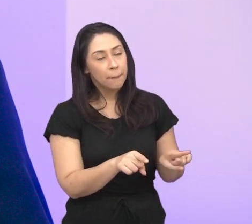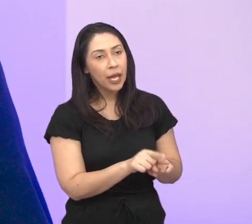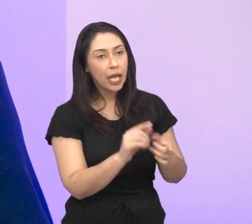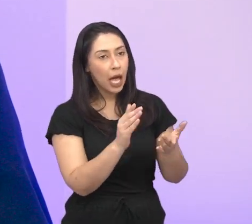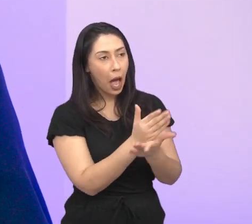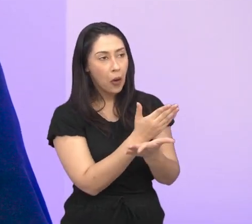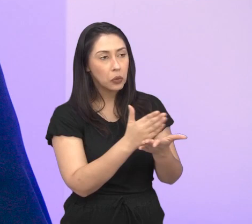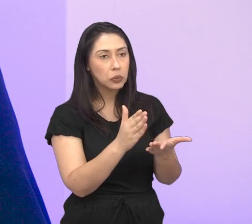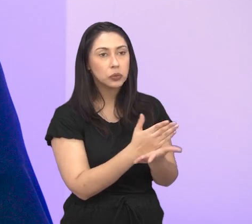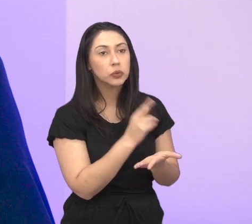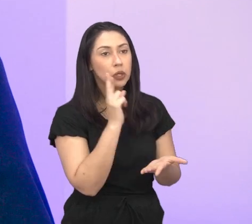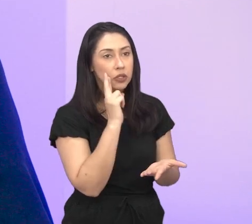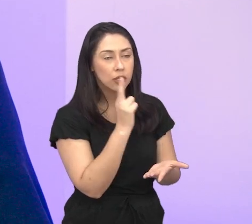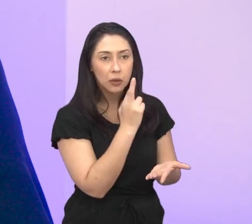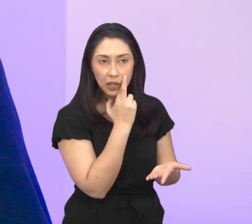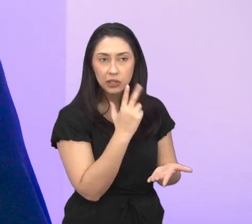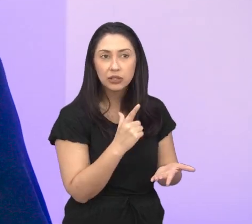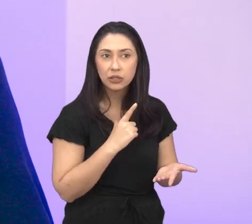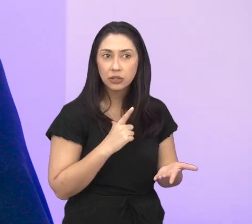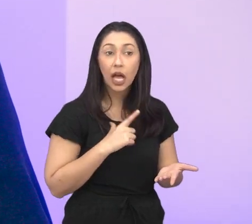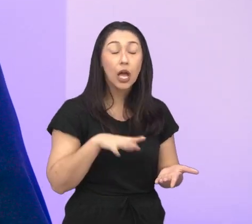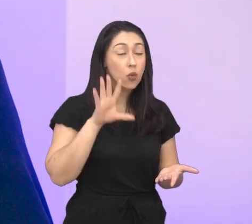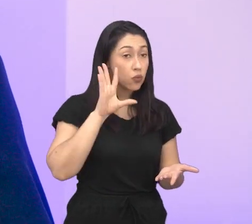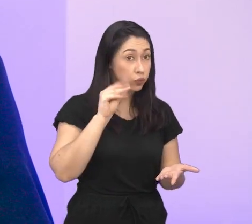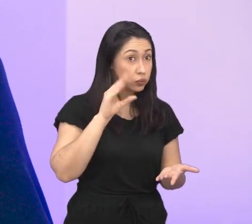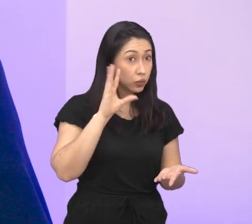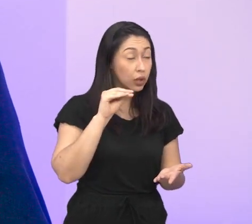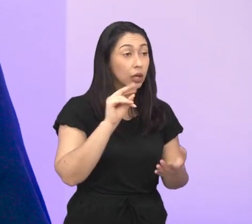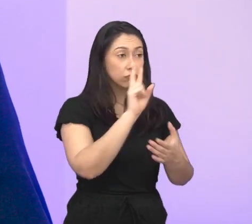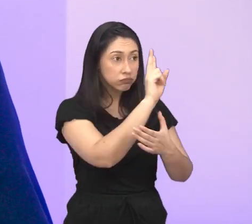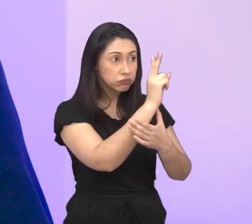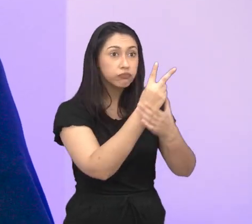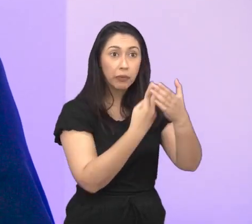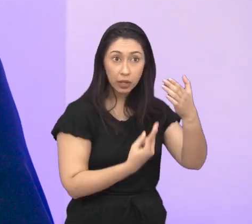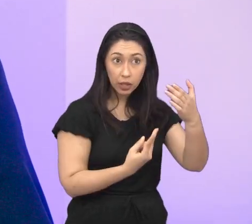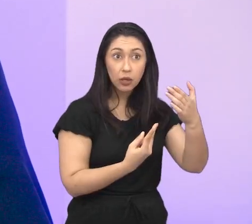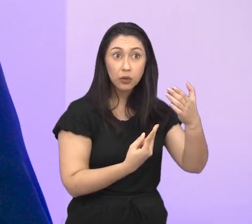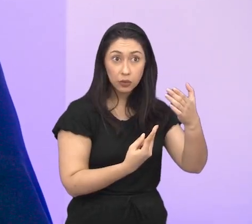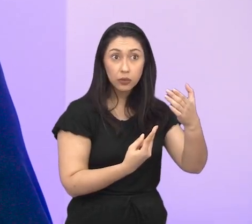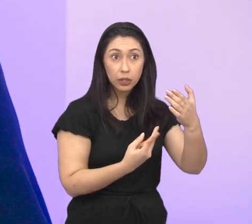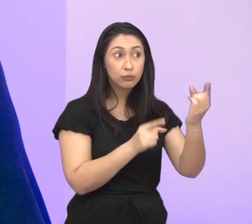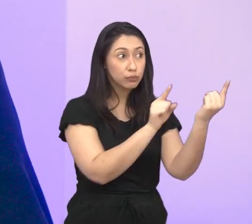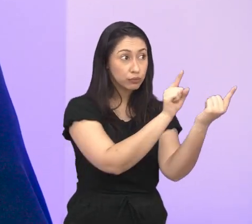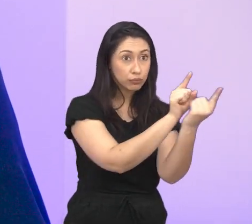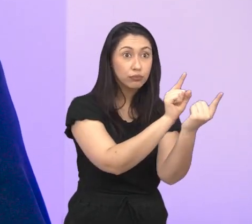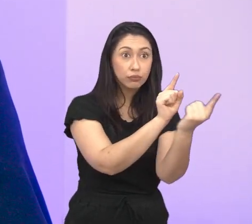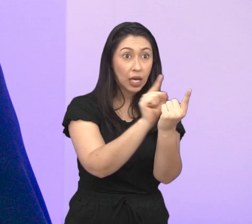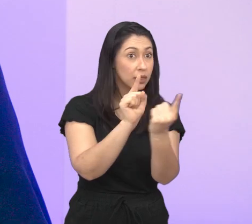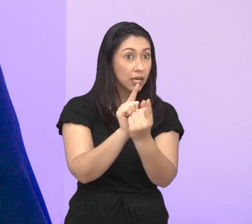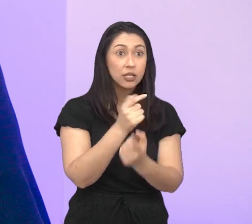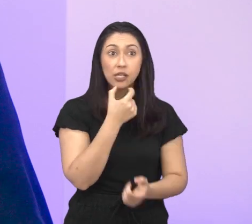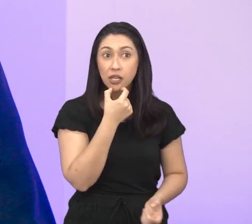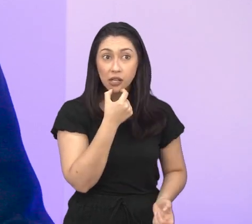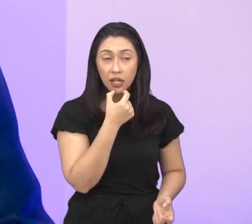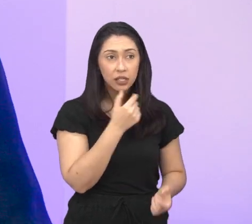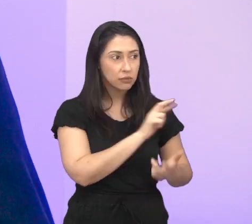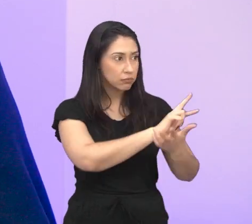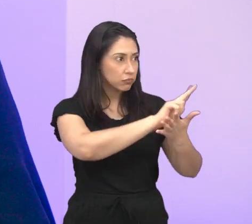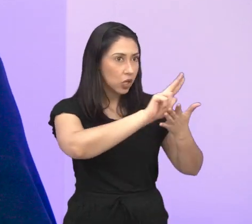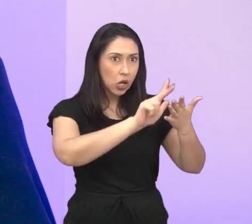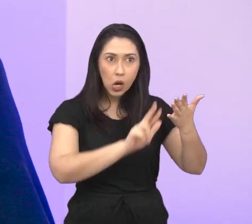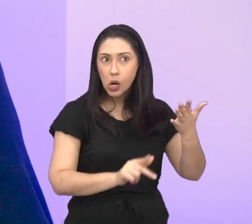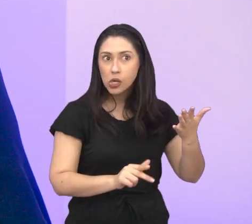do segmento gastronômico, garçons e atendentes já que também falam, né? Não só em inglês, mas